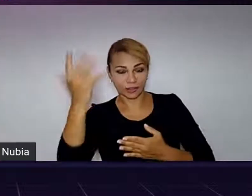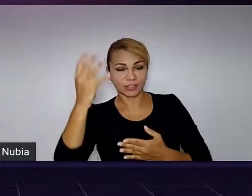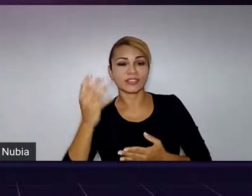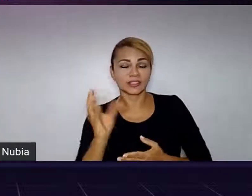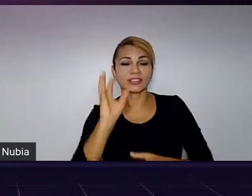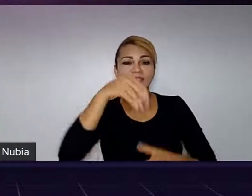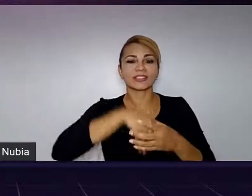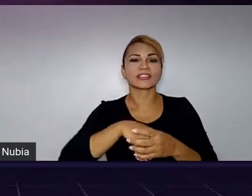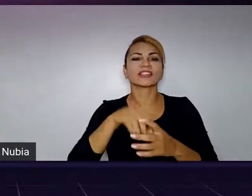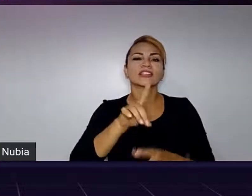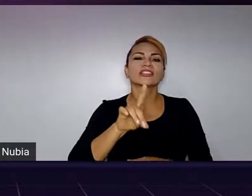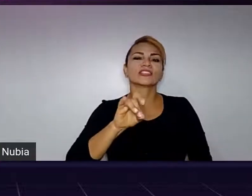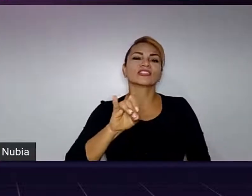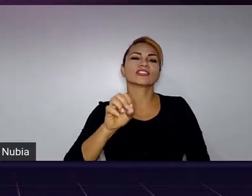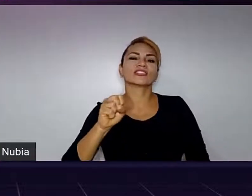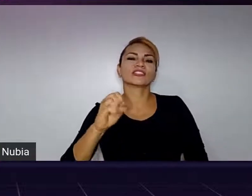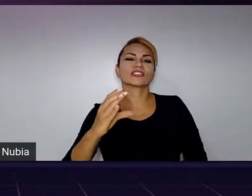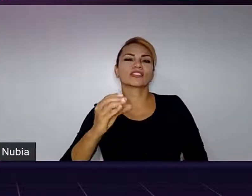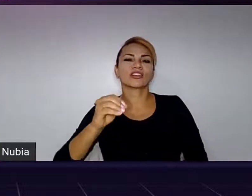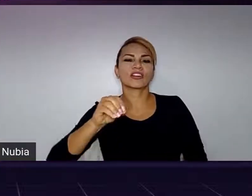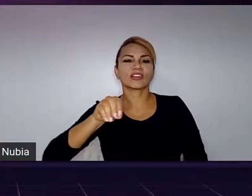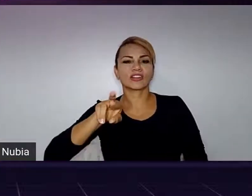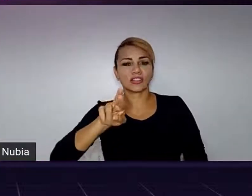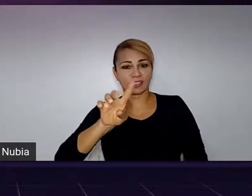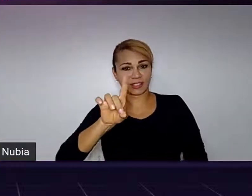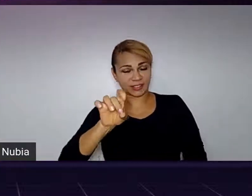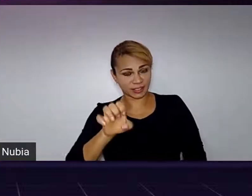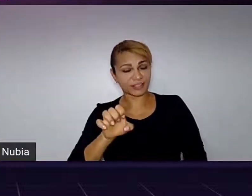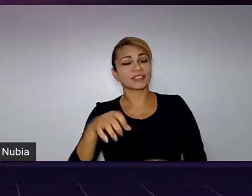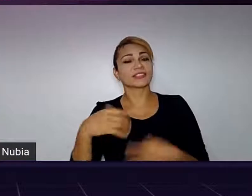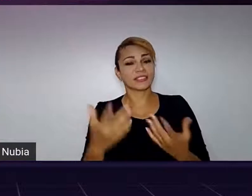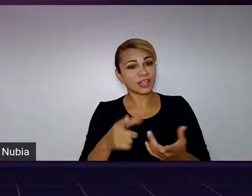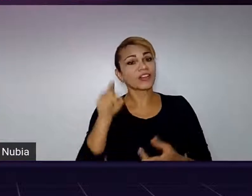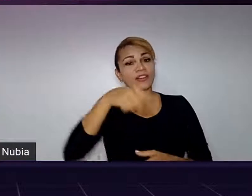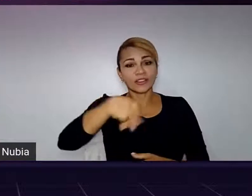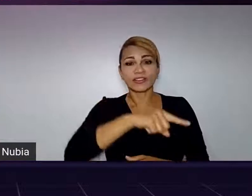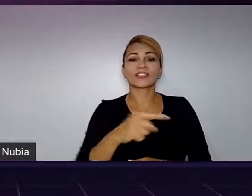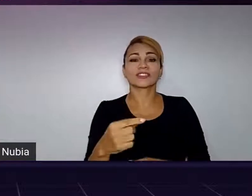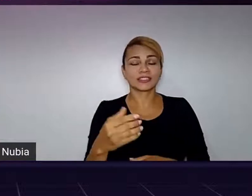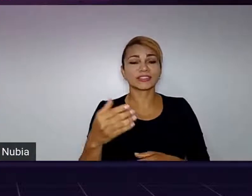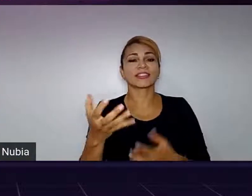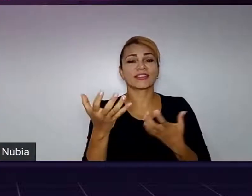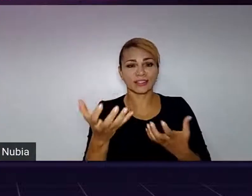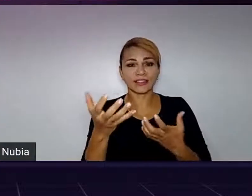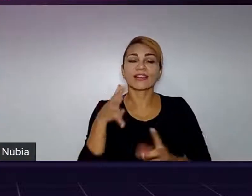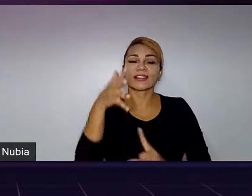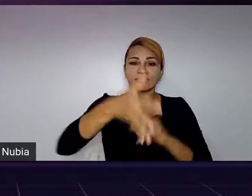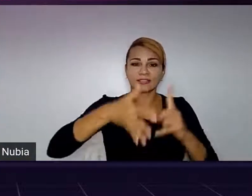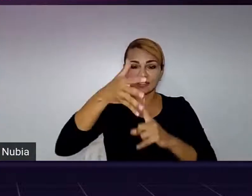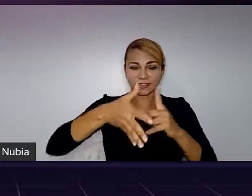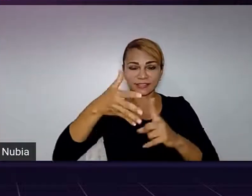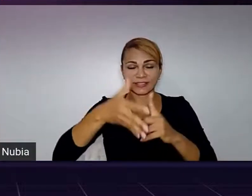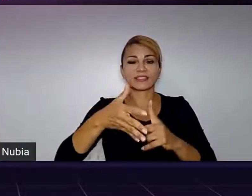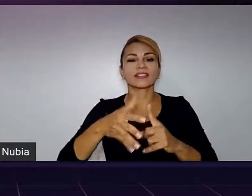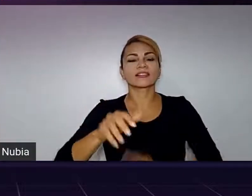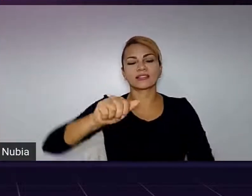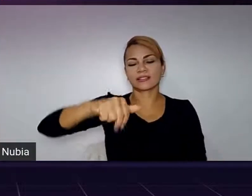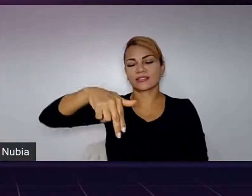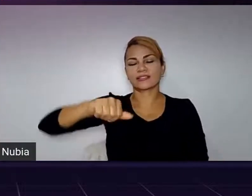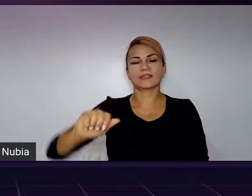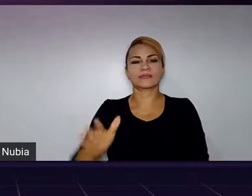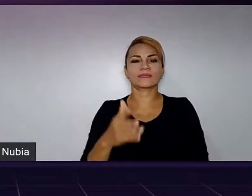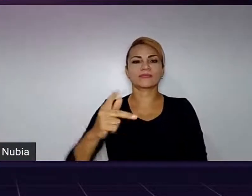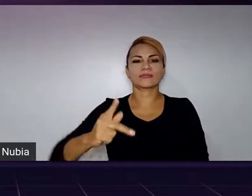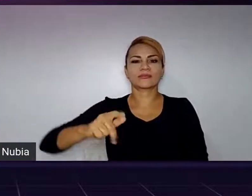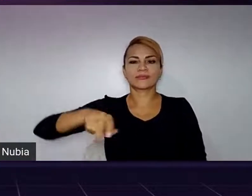porventura, se você caiu aqui no YouTube agora para assistir a palestra, o keynote da Ana Paula Gomes, aqui no